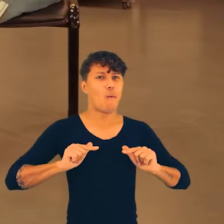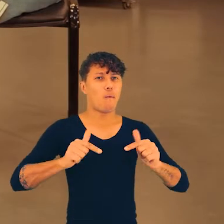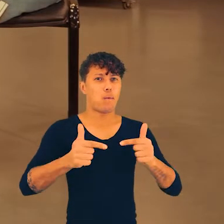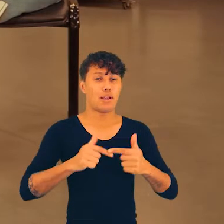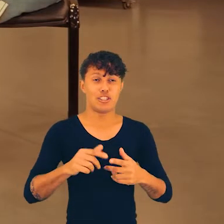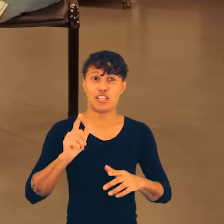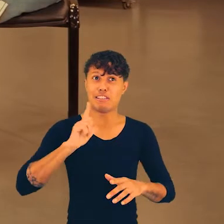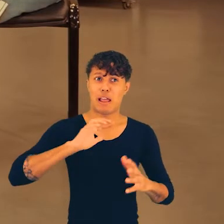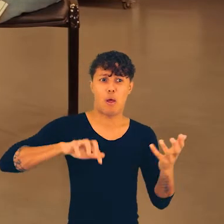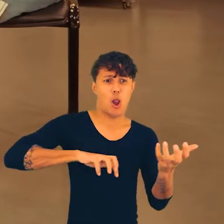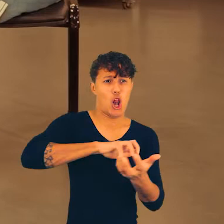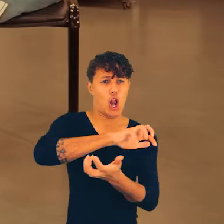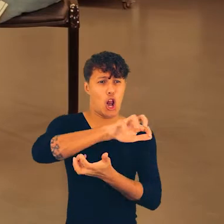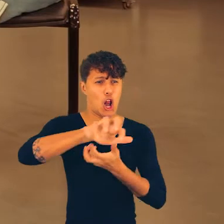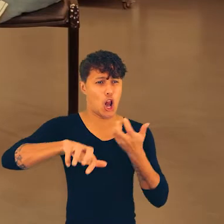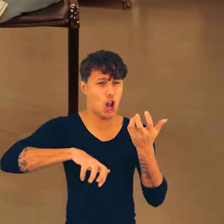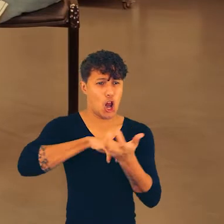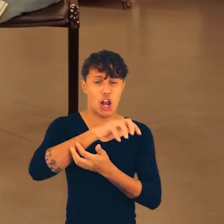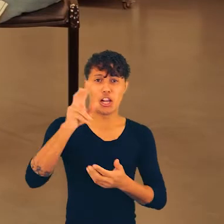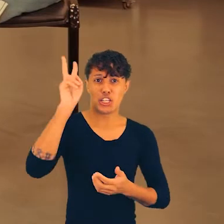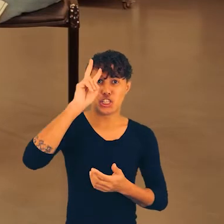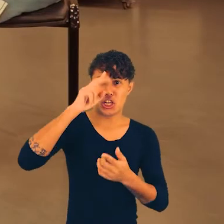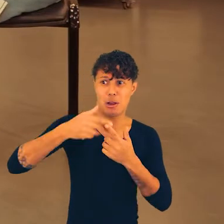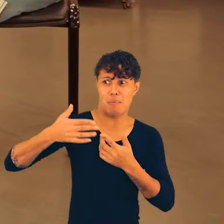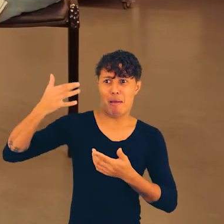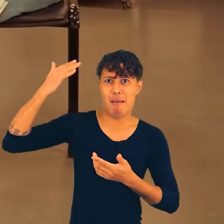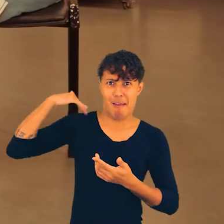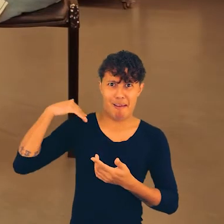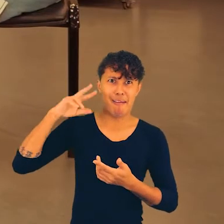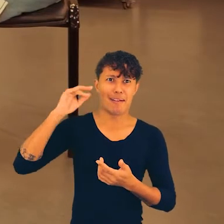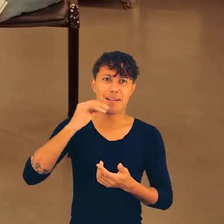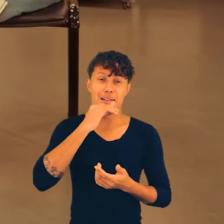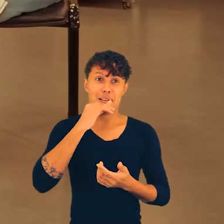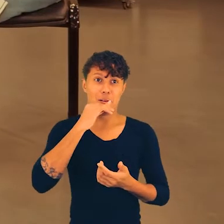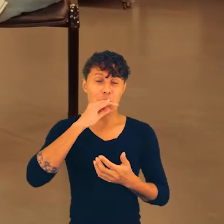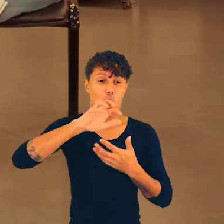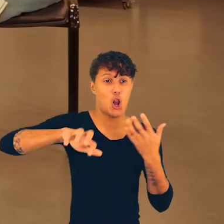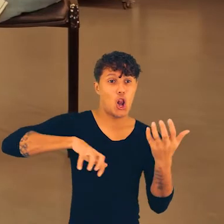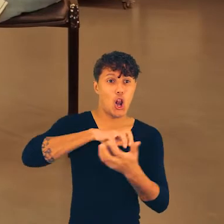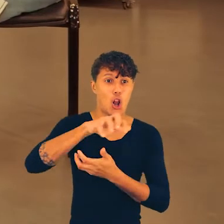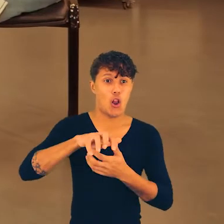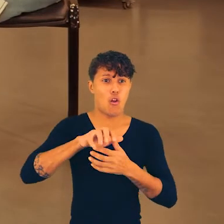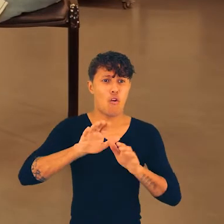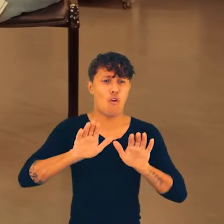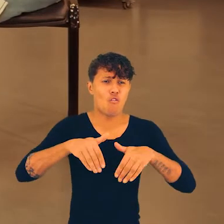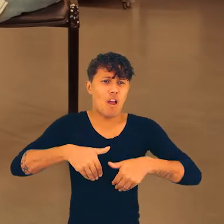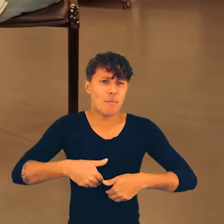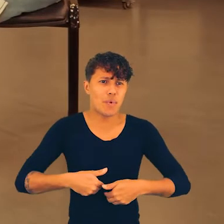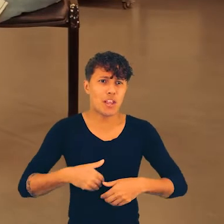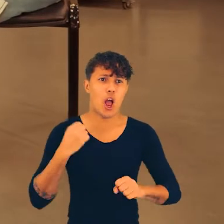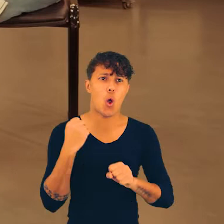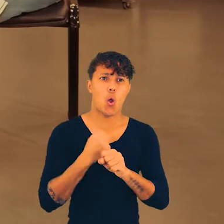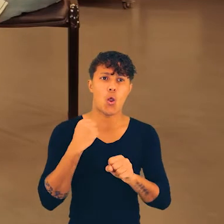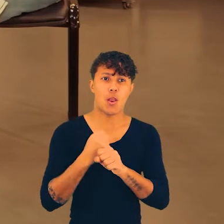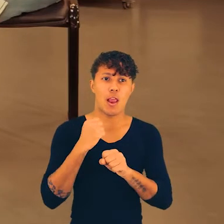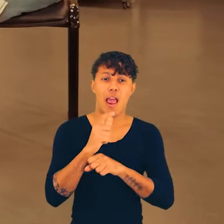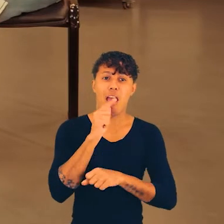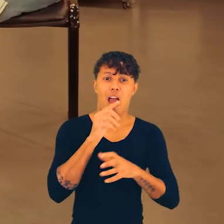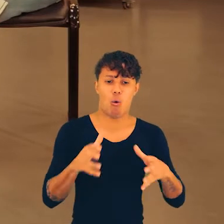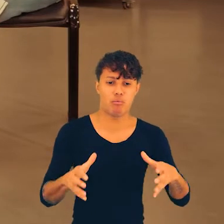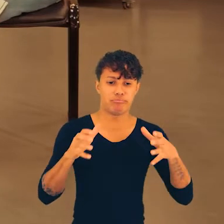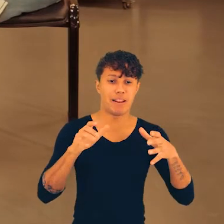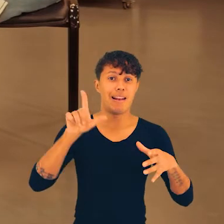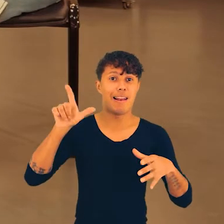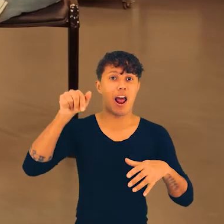Brasil está em constante guerra. Nós já tivemos várias revoltas na nossa história, né? Por exemplo, a revolta dos famintos na